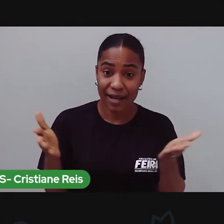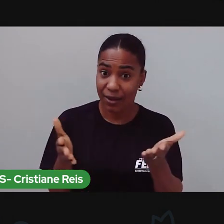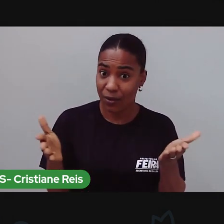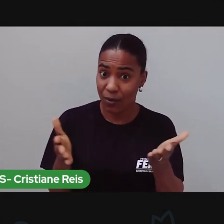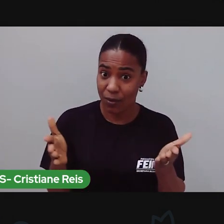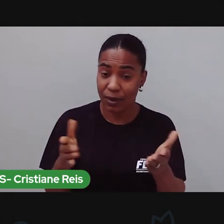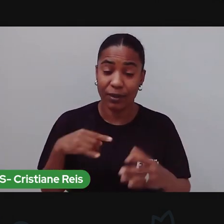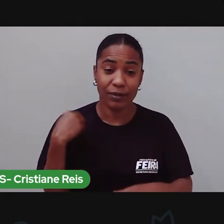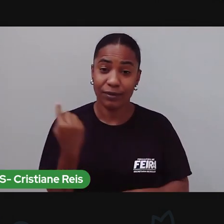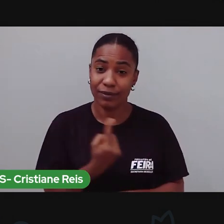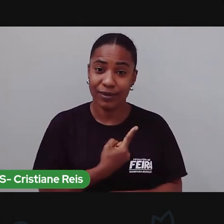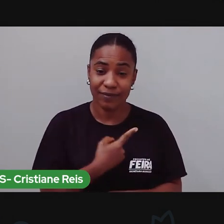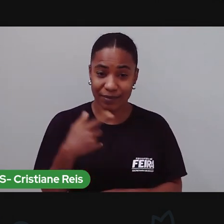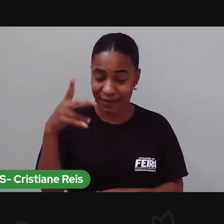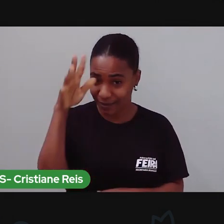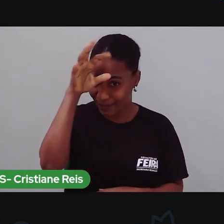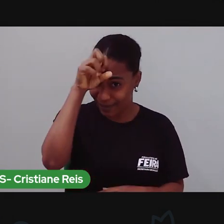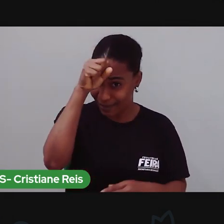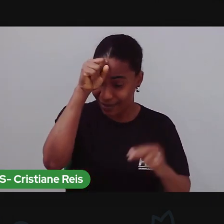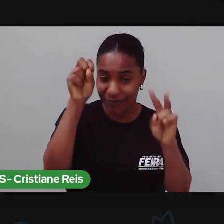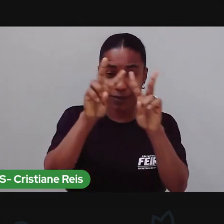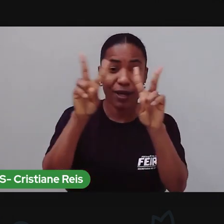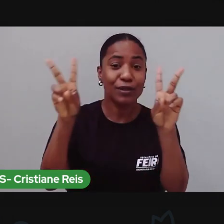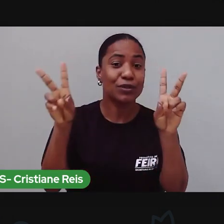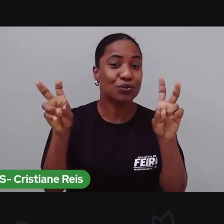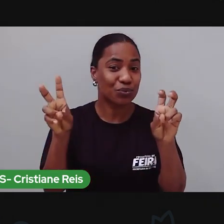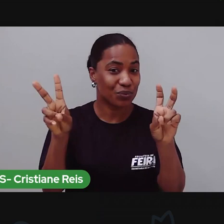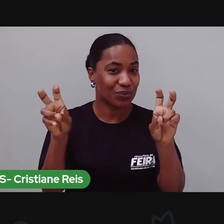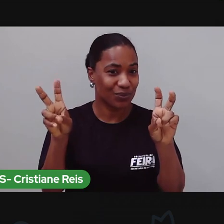gente vai ver um assunto, tá?